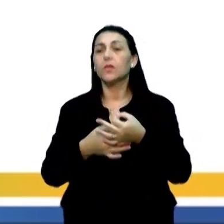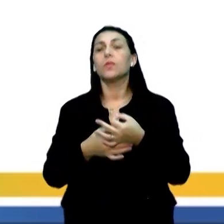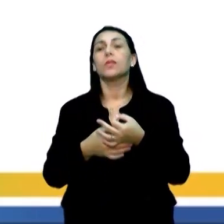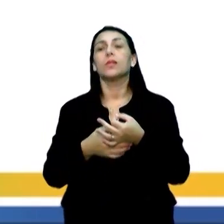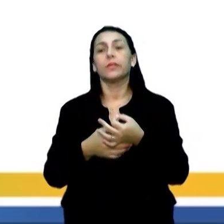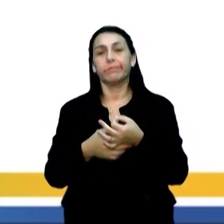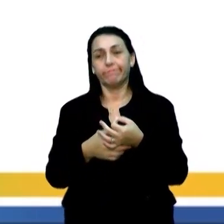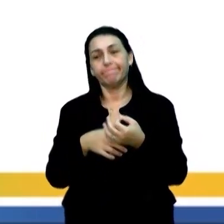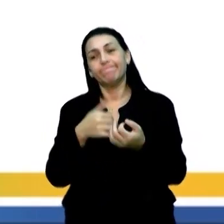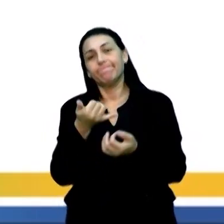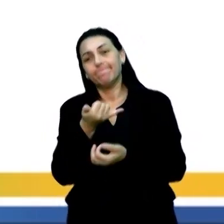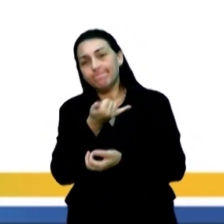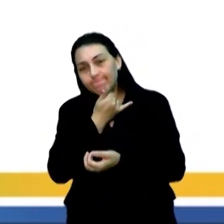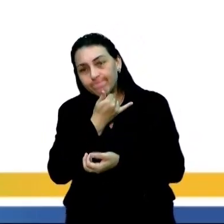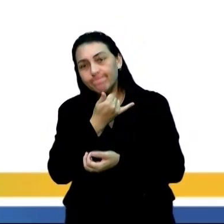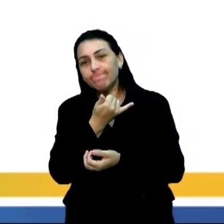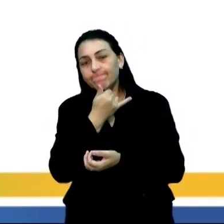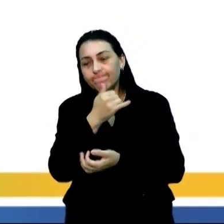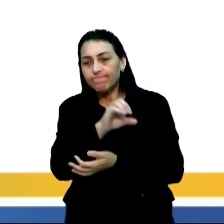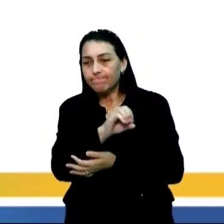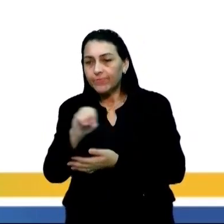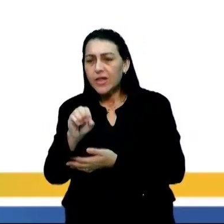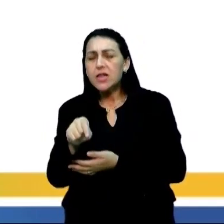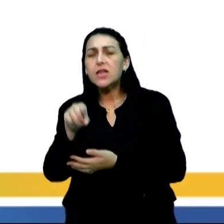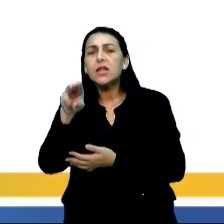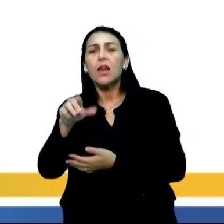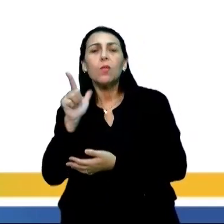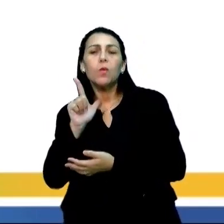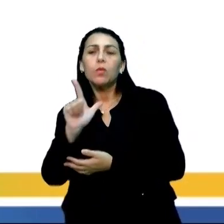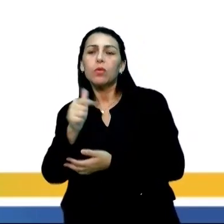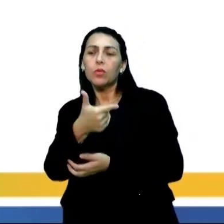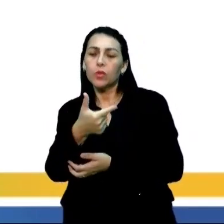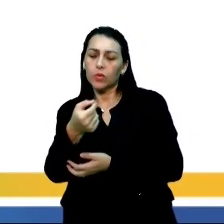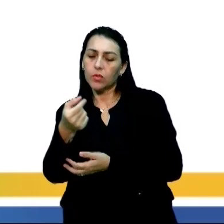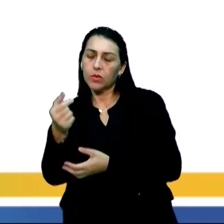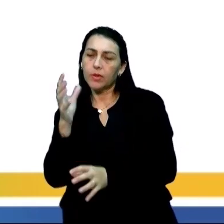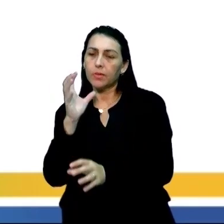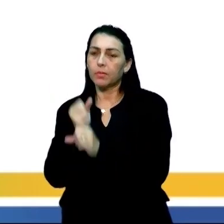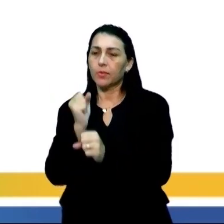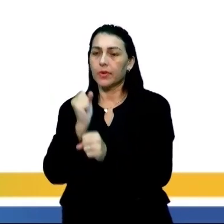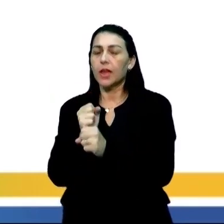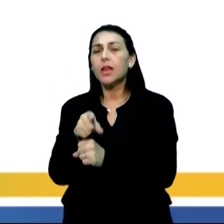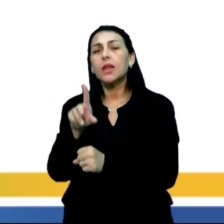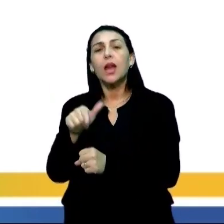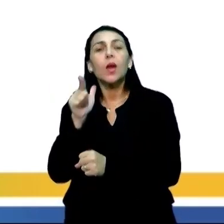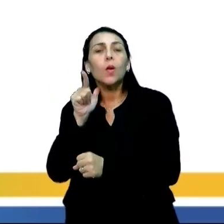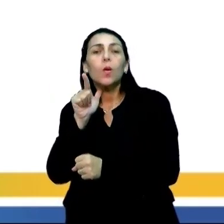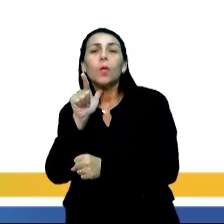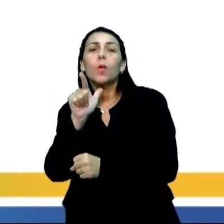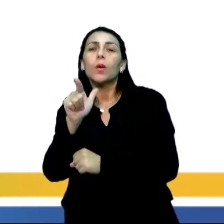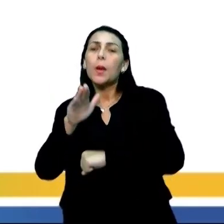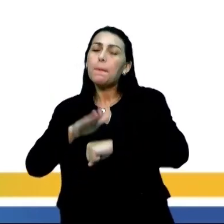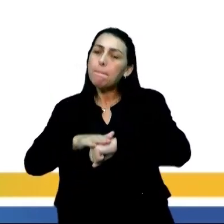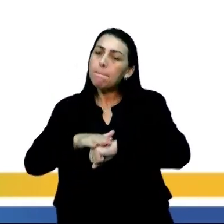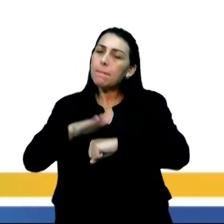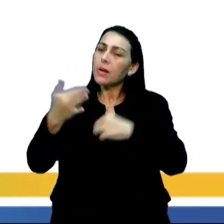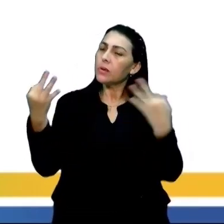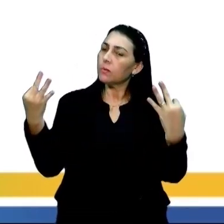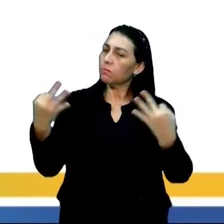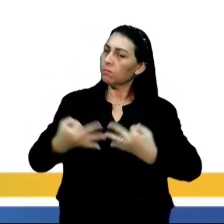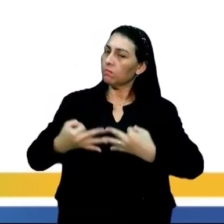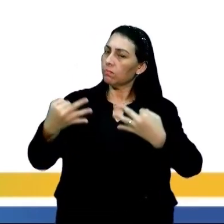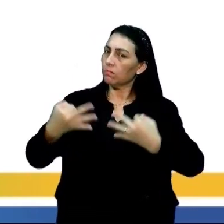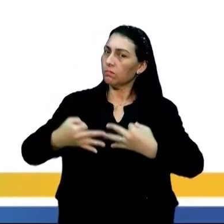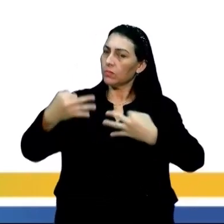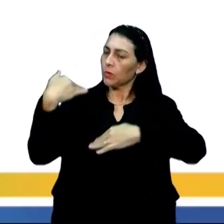E aí, infelizmente, você vai zerar. E quem vai alcançar os 200 pontos? Quem conseguiu, né? Com maestria, com excelência,